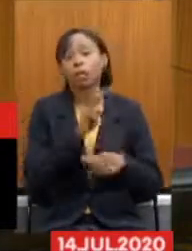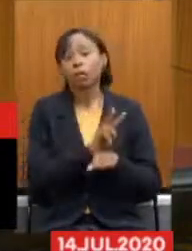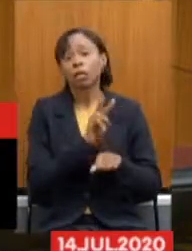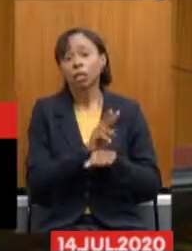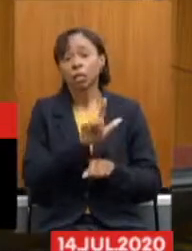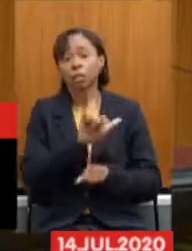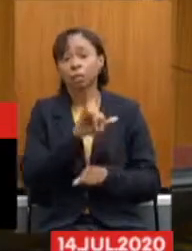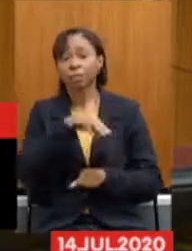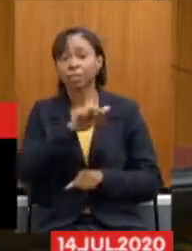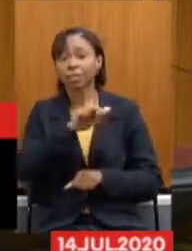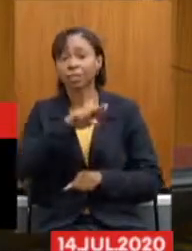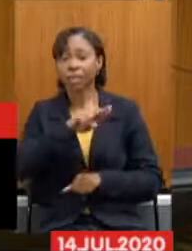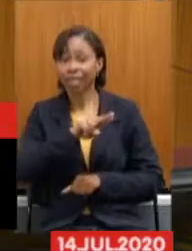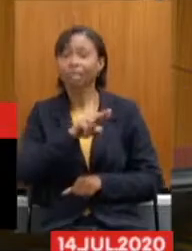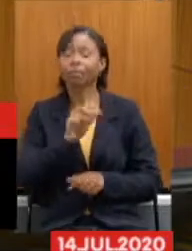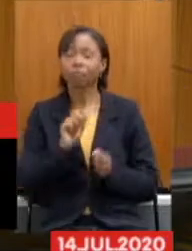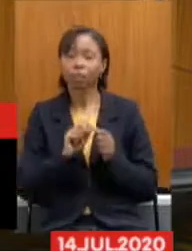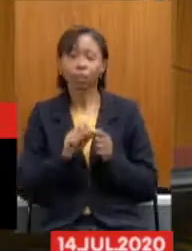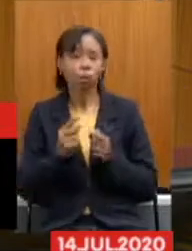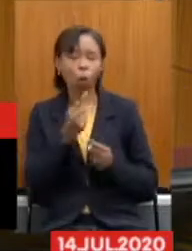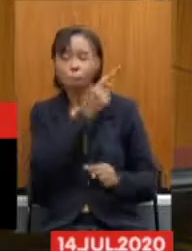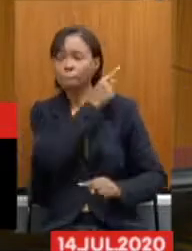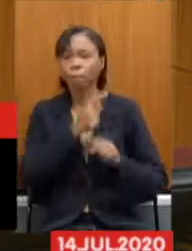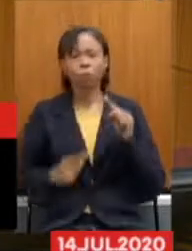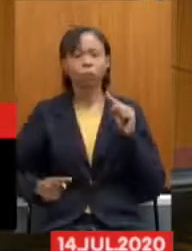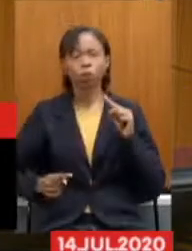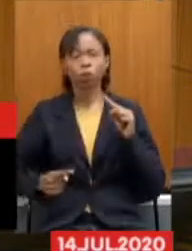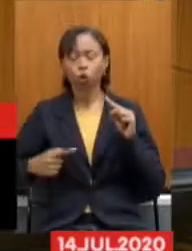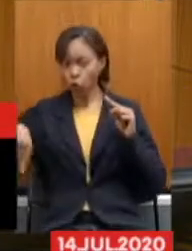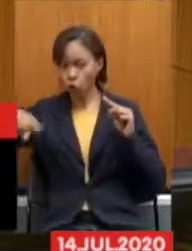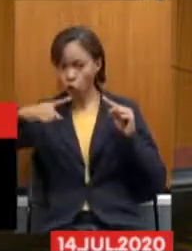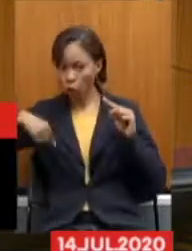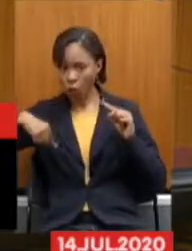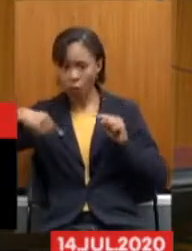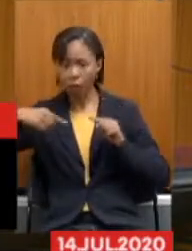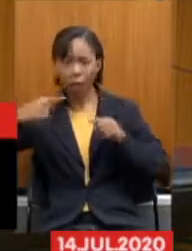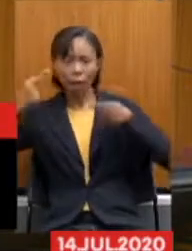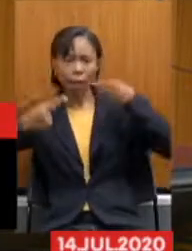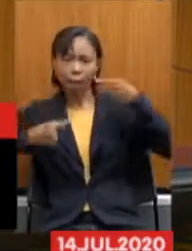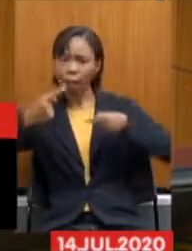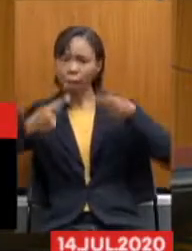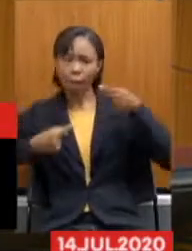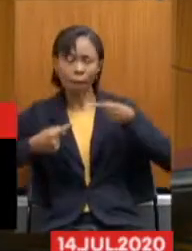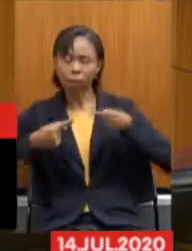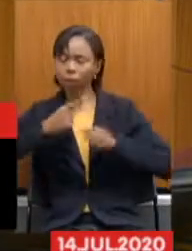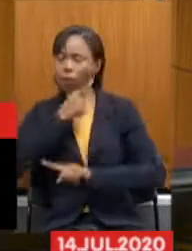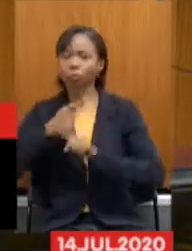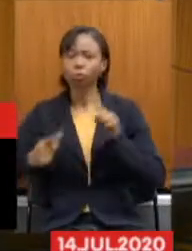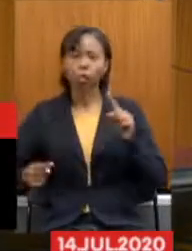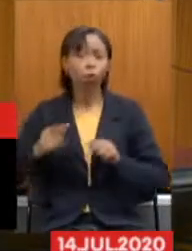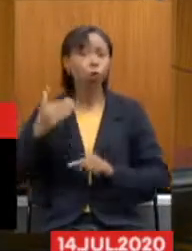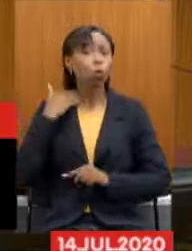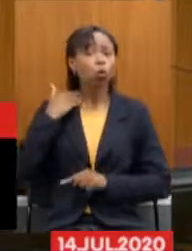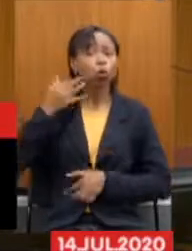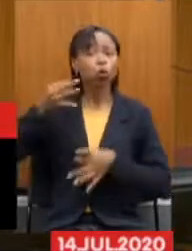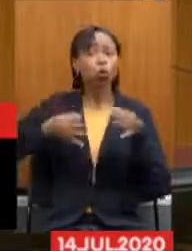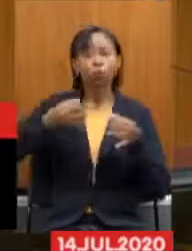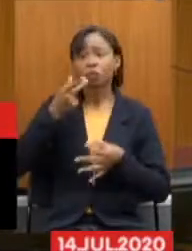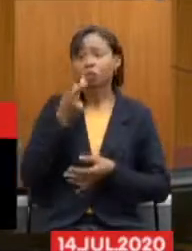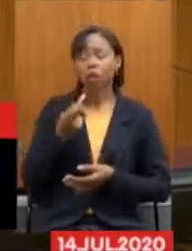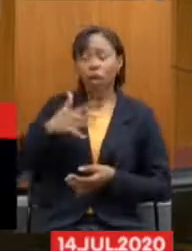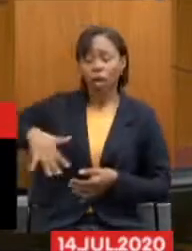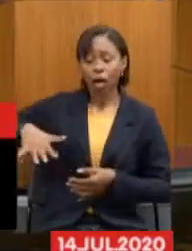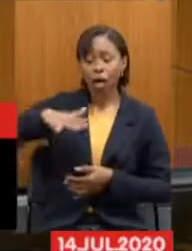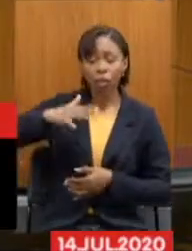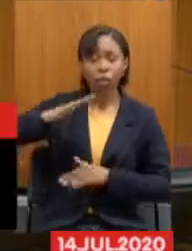onde iríamos fazer o debate da Previdência. O juiz entendeu, na liminar, que durante a pandemia, nós, trabalhadores